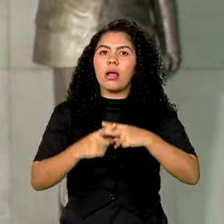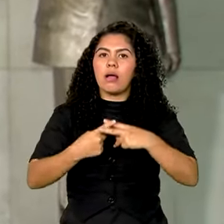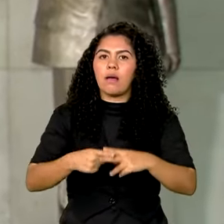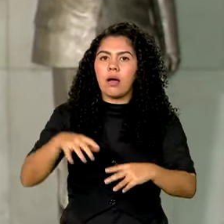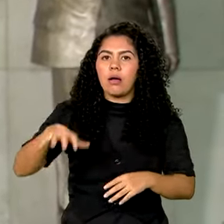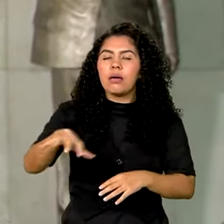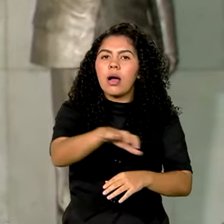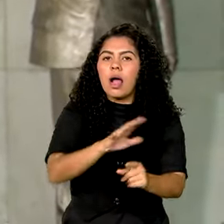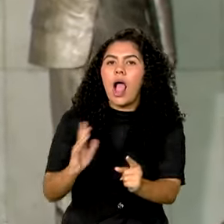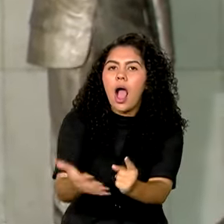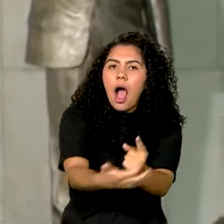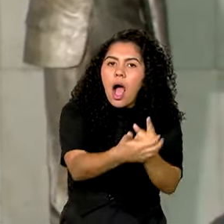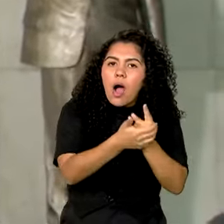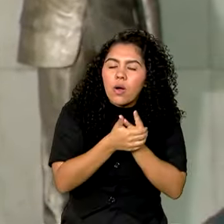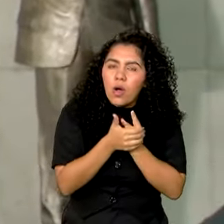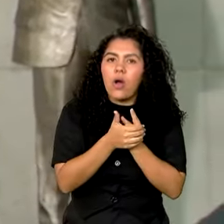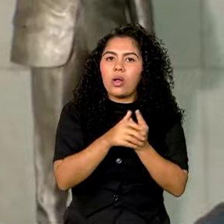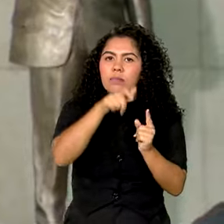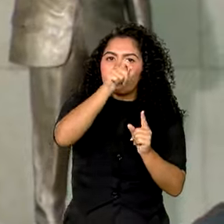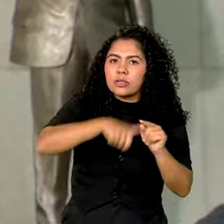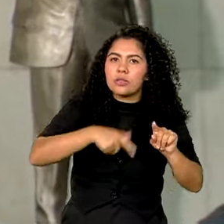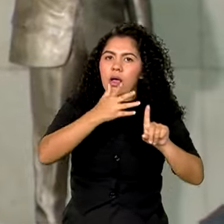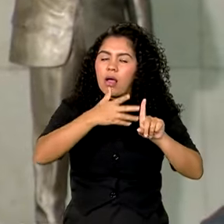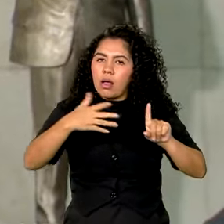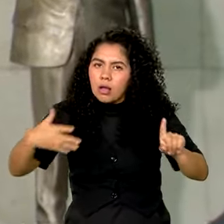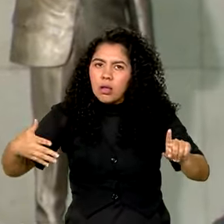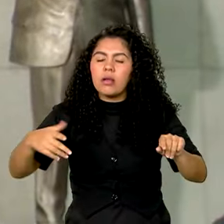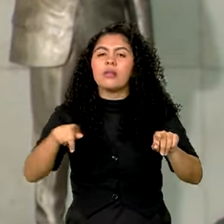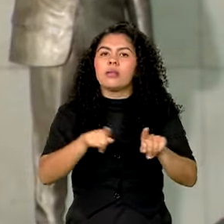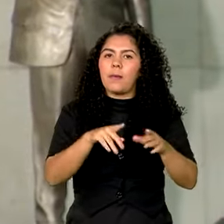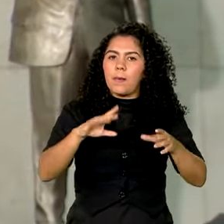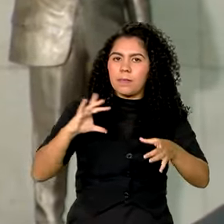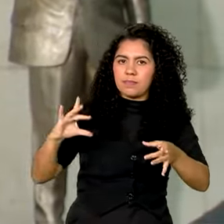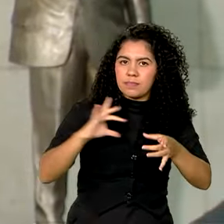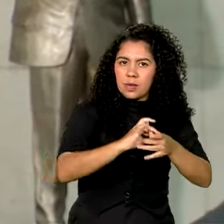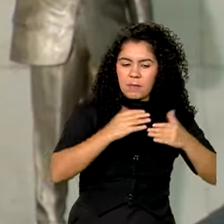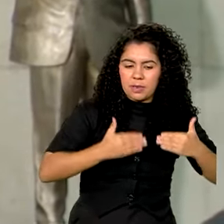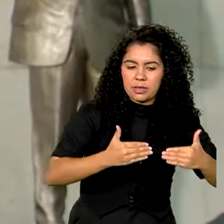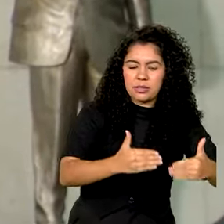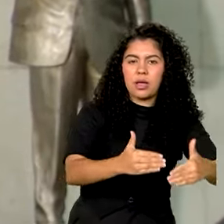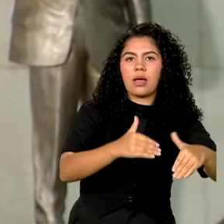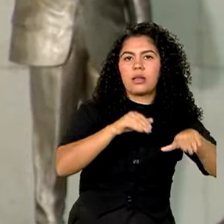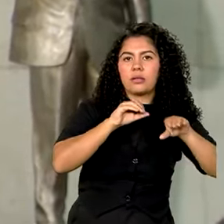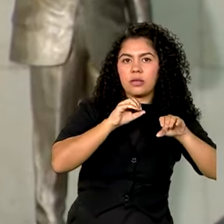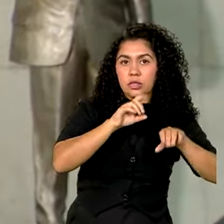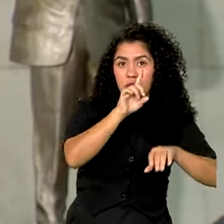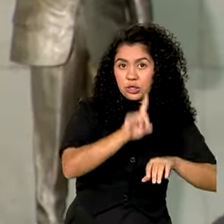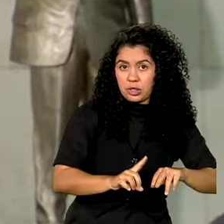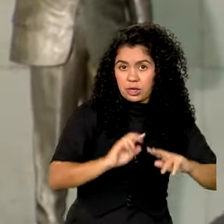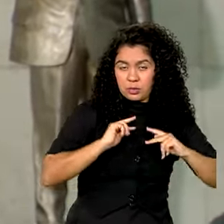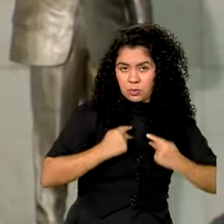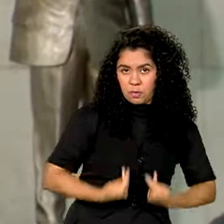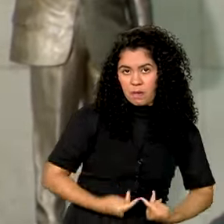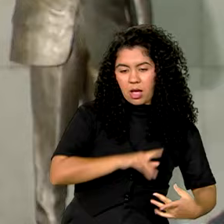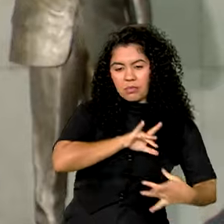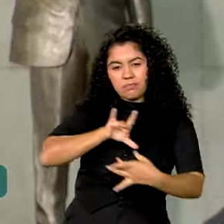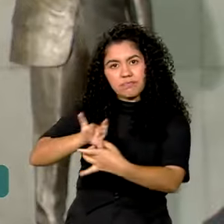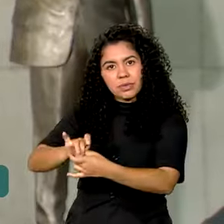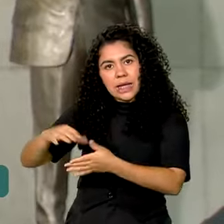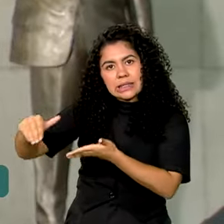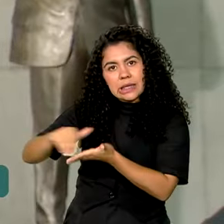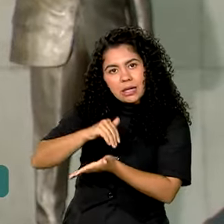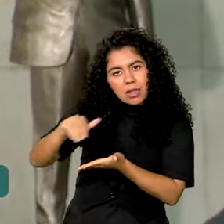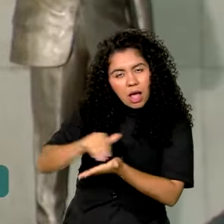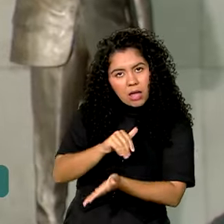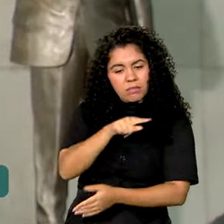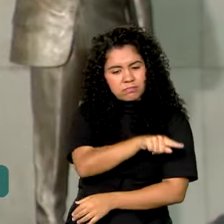LGBTQIA+, que o Ministério dos Direitos Humanos e da Cidadania, por meio da Secretaria Nacional LGBTQIA+, tem anunciado e tem feito, tem